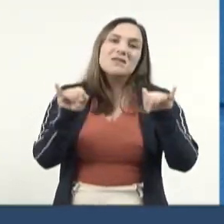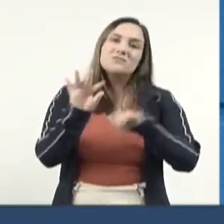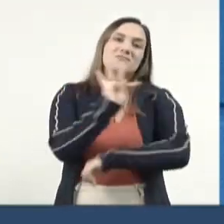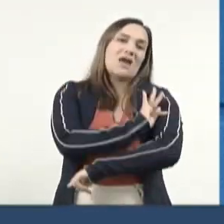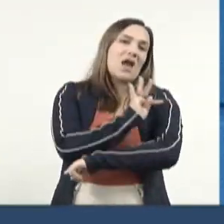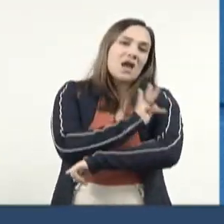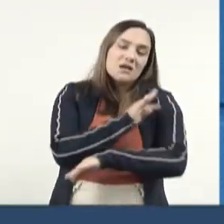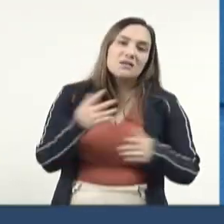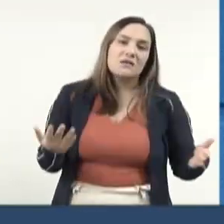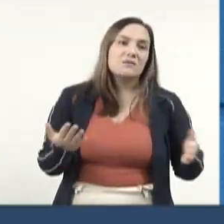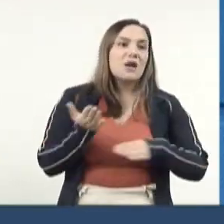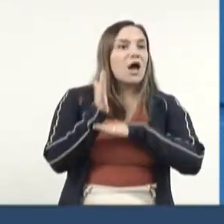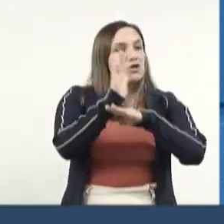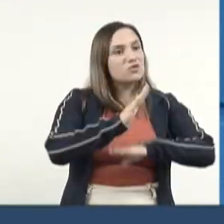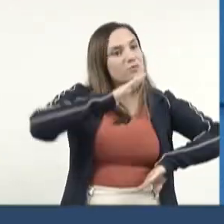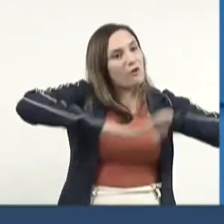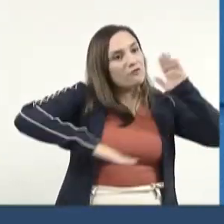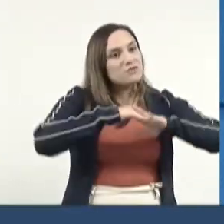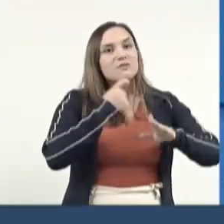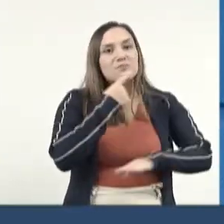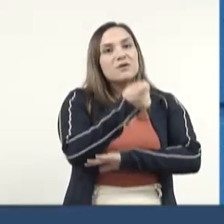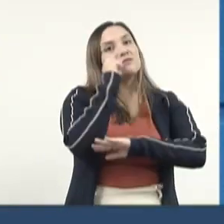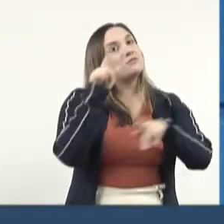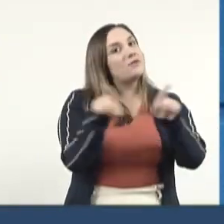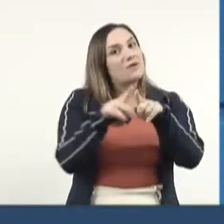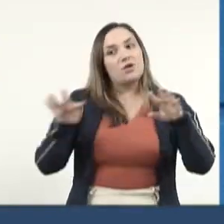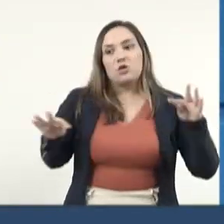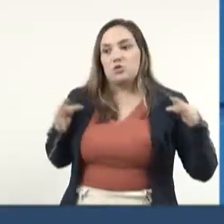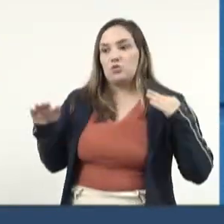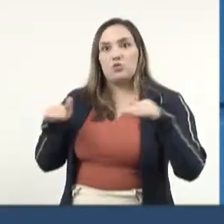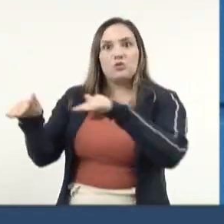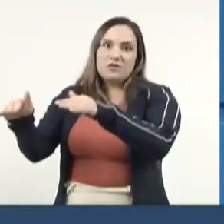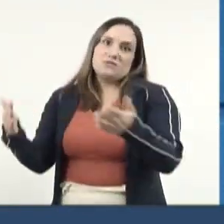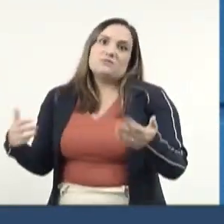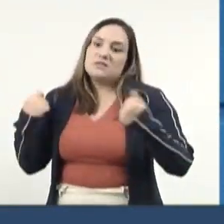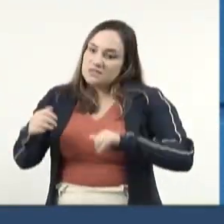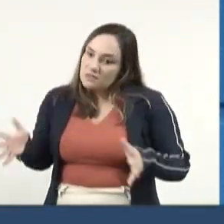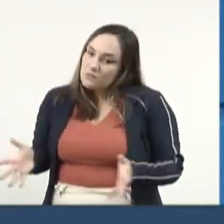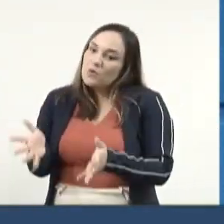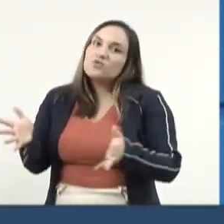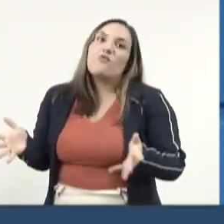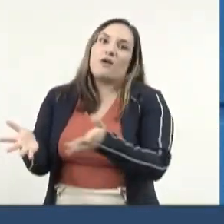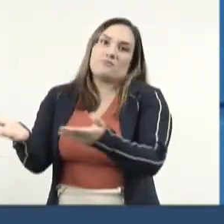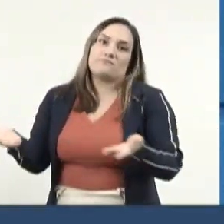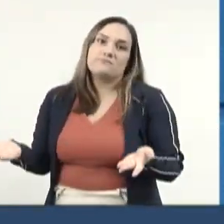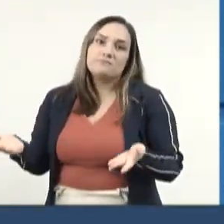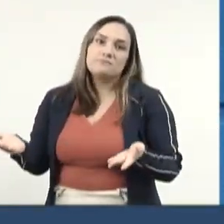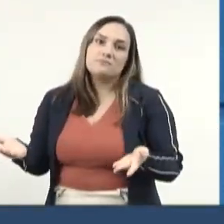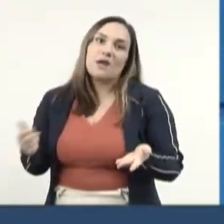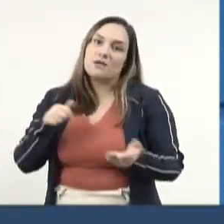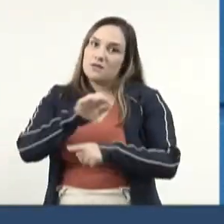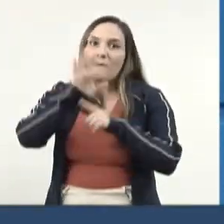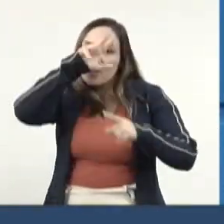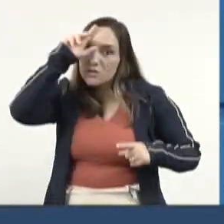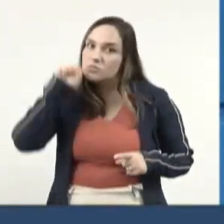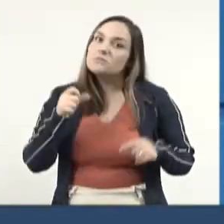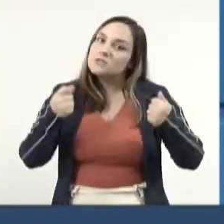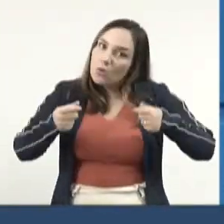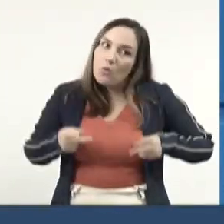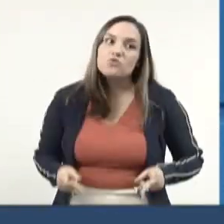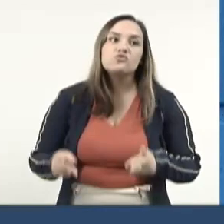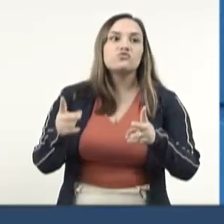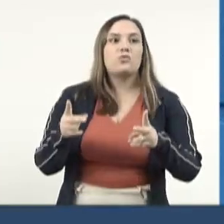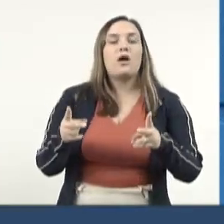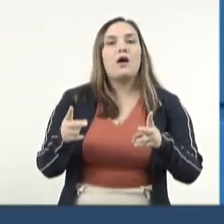as questões dos pescadores, quanto a rede turística. O trade turístico do Estado precisa ser fomentado, e obviamente que Mato Grosso do tem que continuar